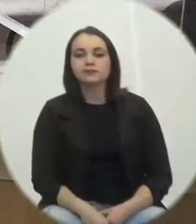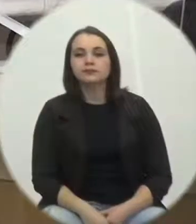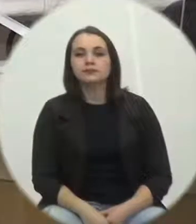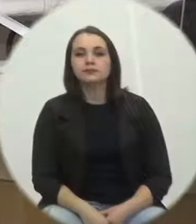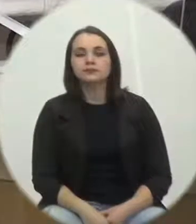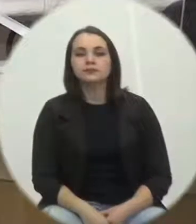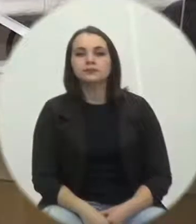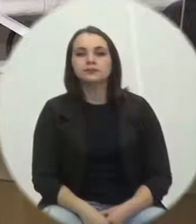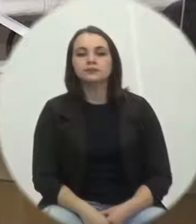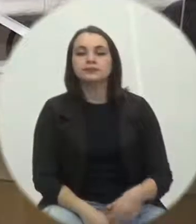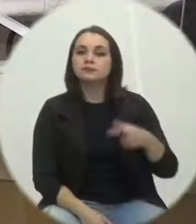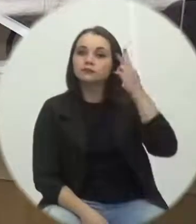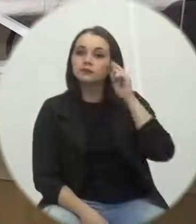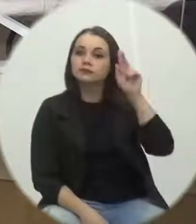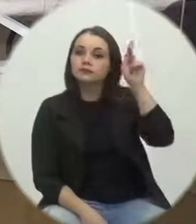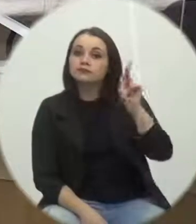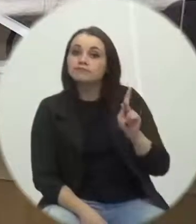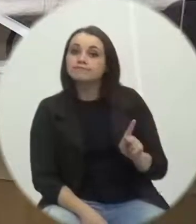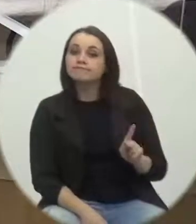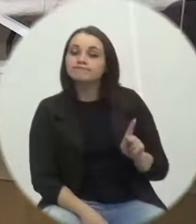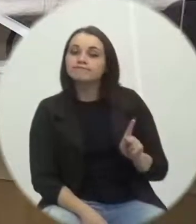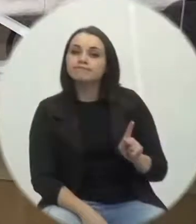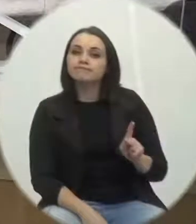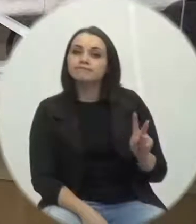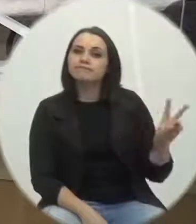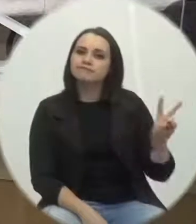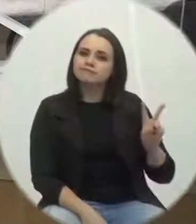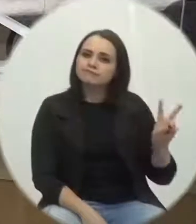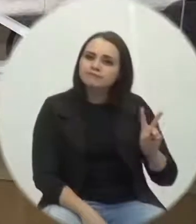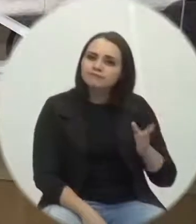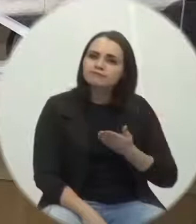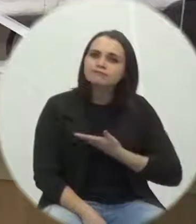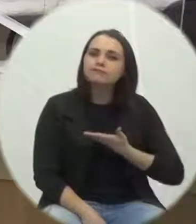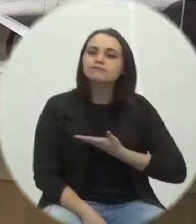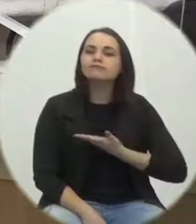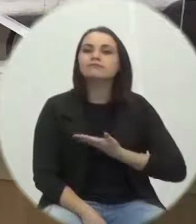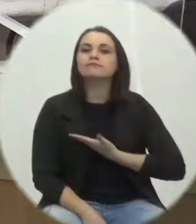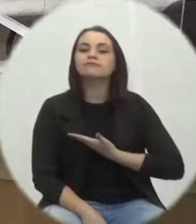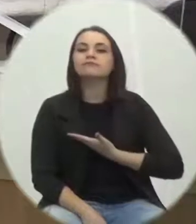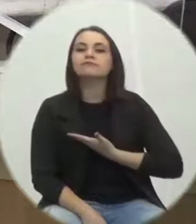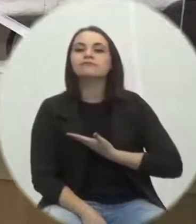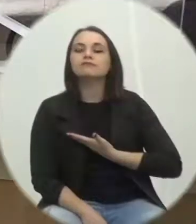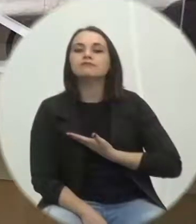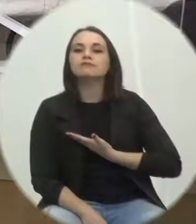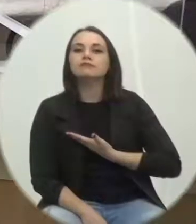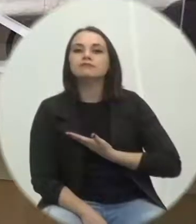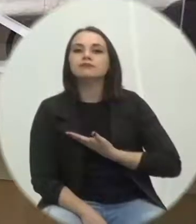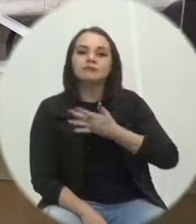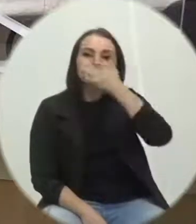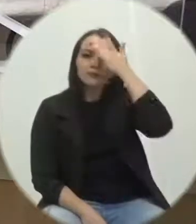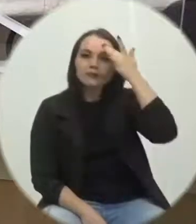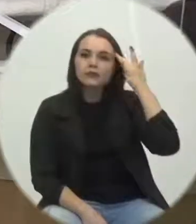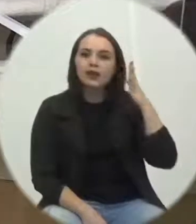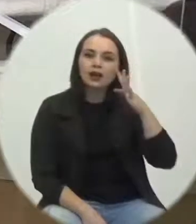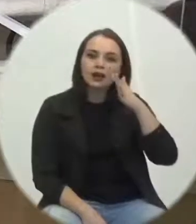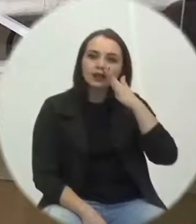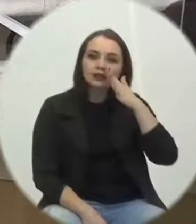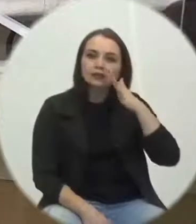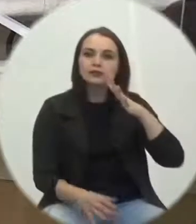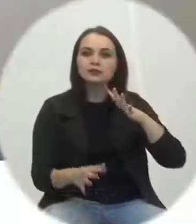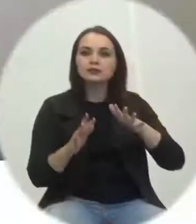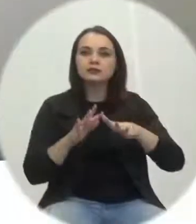Senhor presidente, demais vereadores, demais vereadoras também, público que nos acompanha